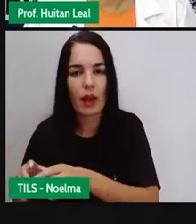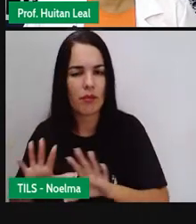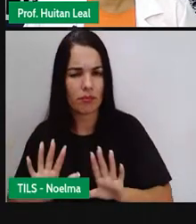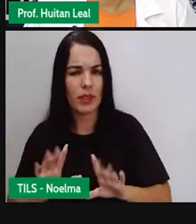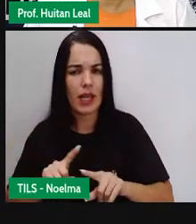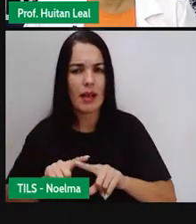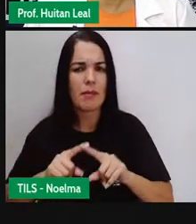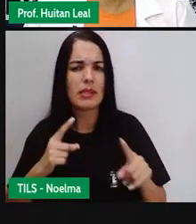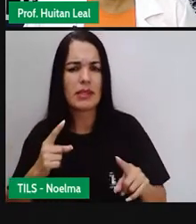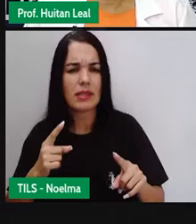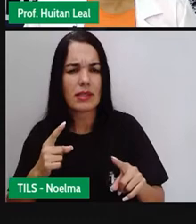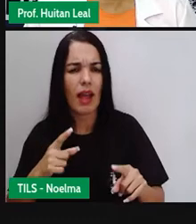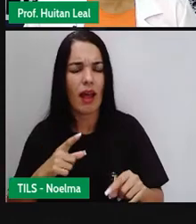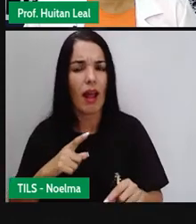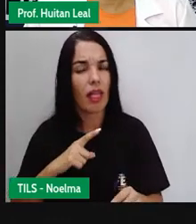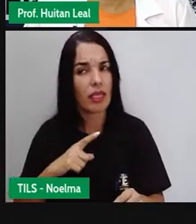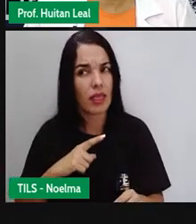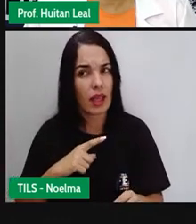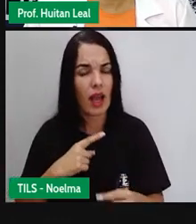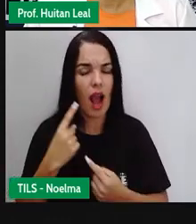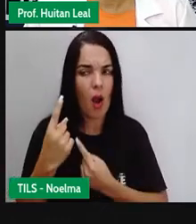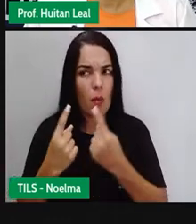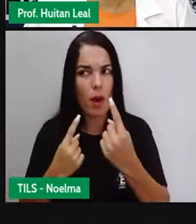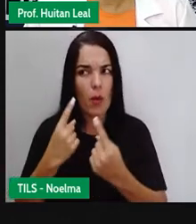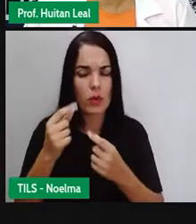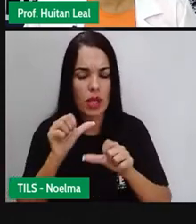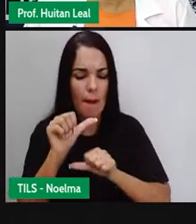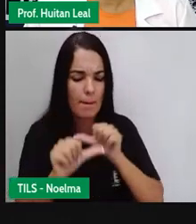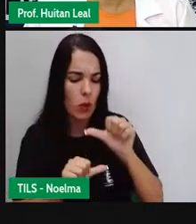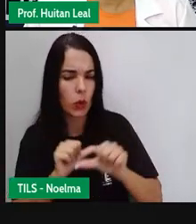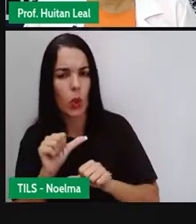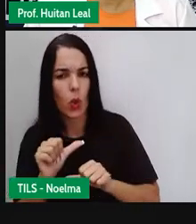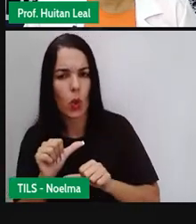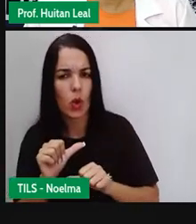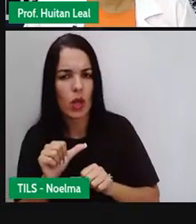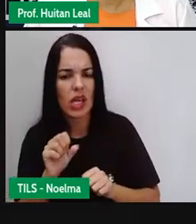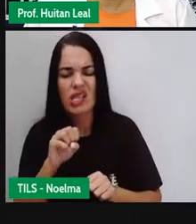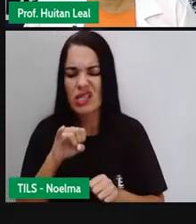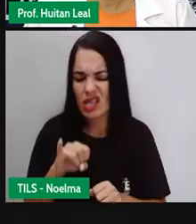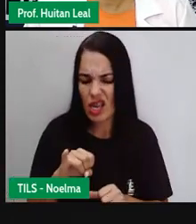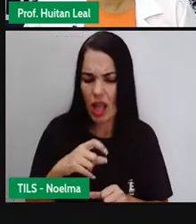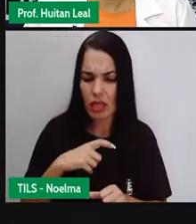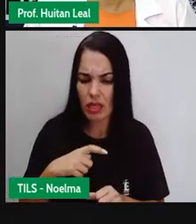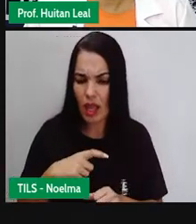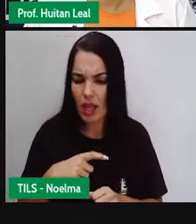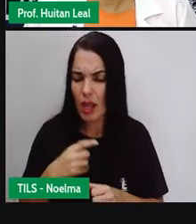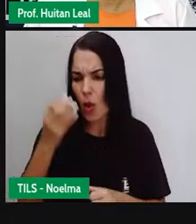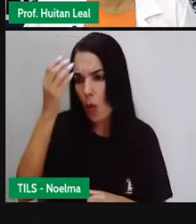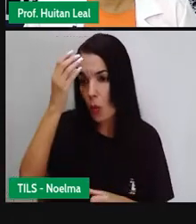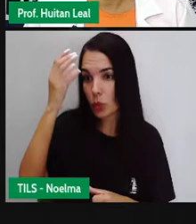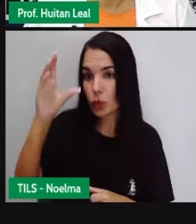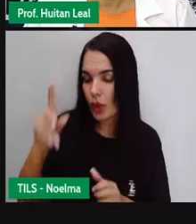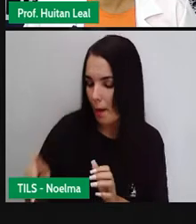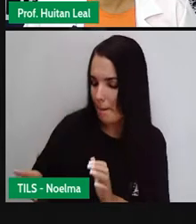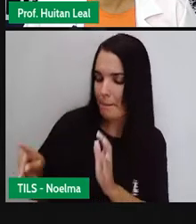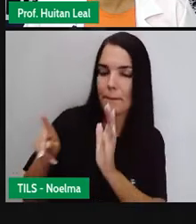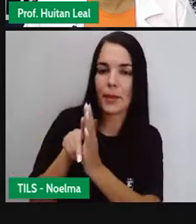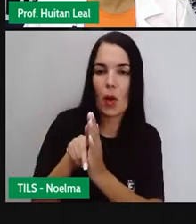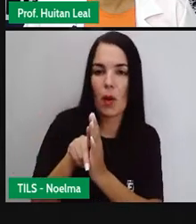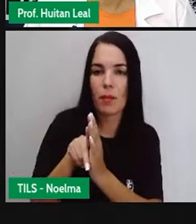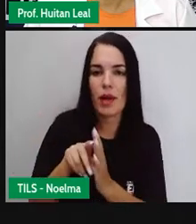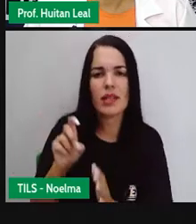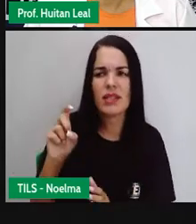esses costumes algo não mudou? Será que mesmo valorizando a sua cultura os povos indígenas não